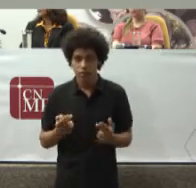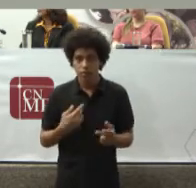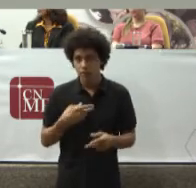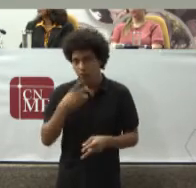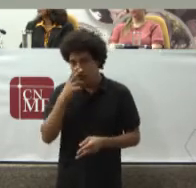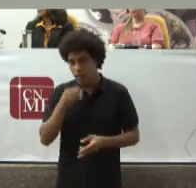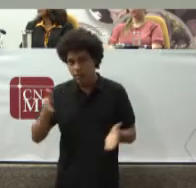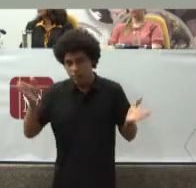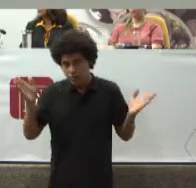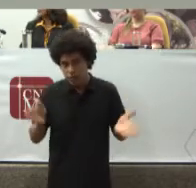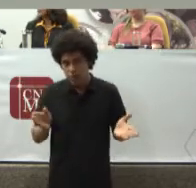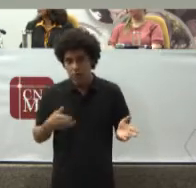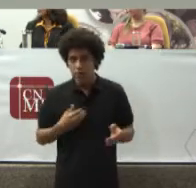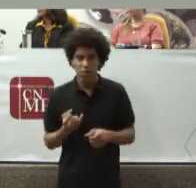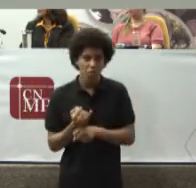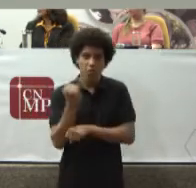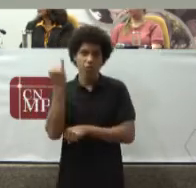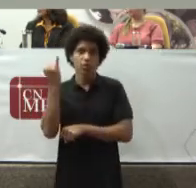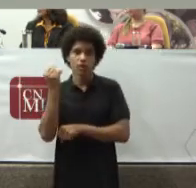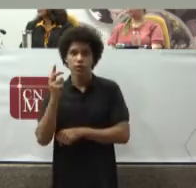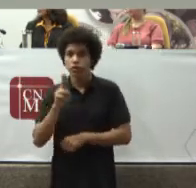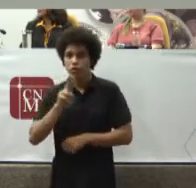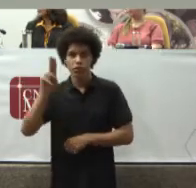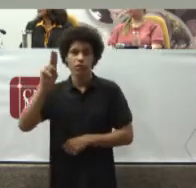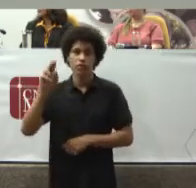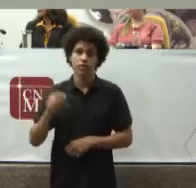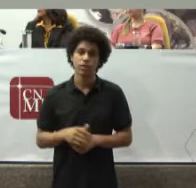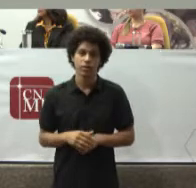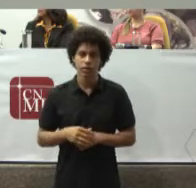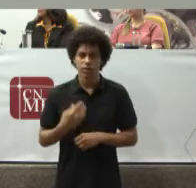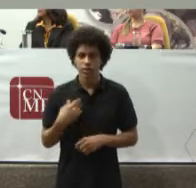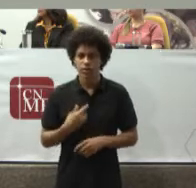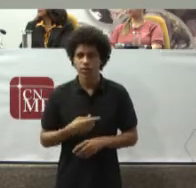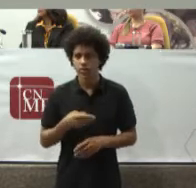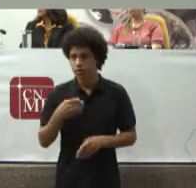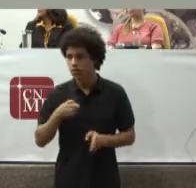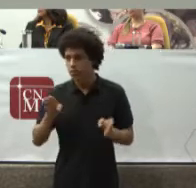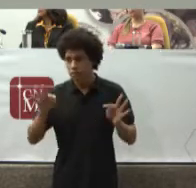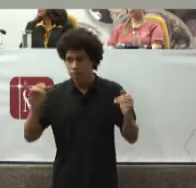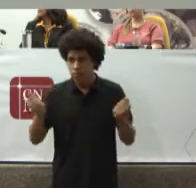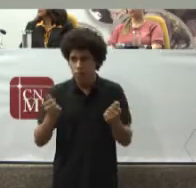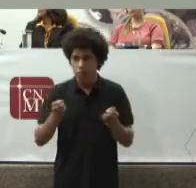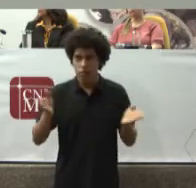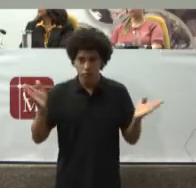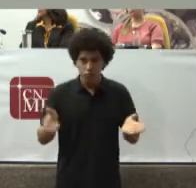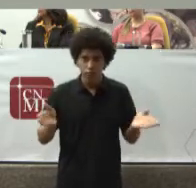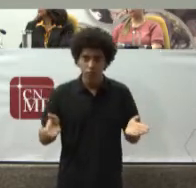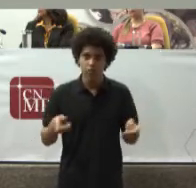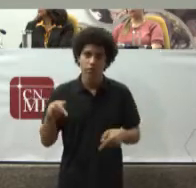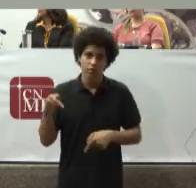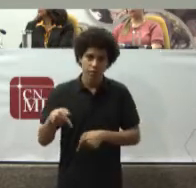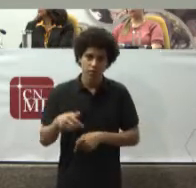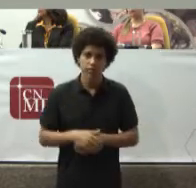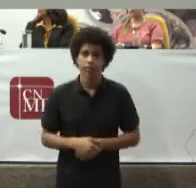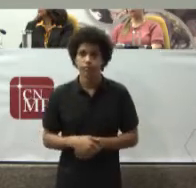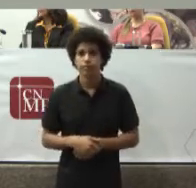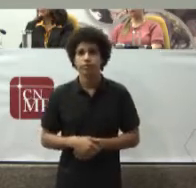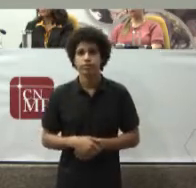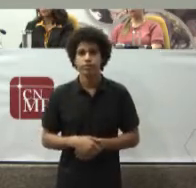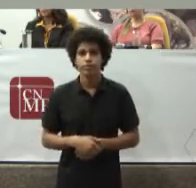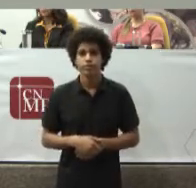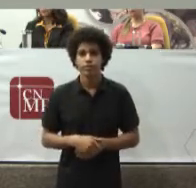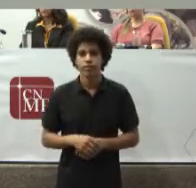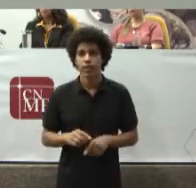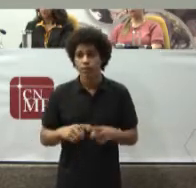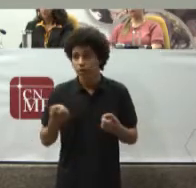aqui hoje Uma oportunidade Única De contar Com a participação De todos os presentes E de todos os panelistas Para que